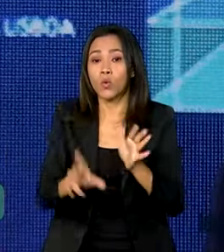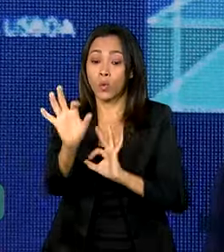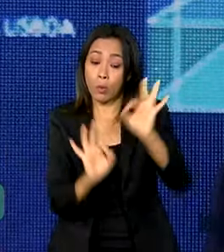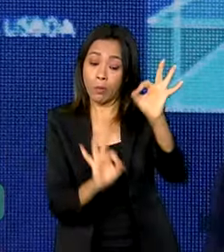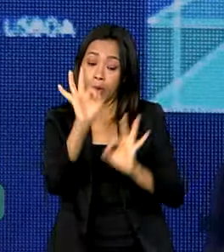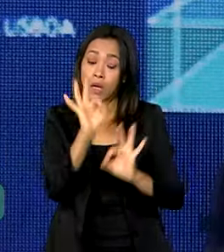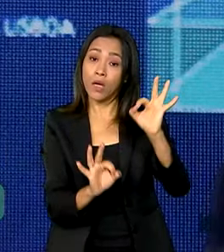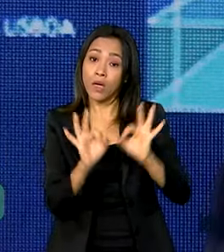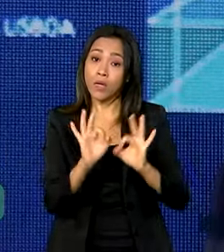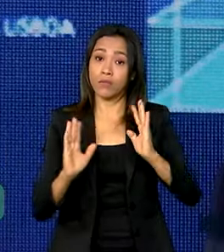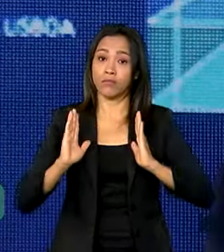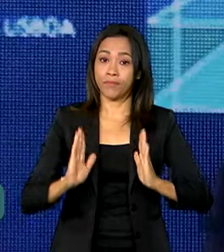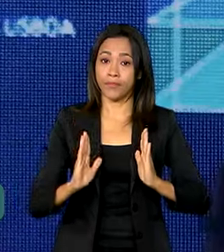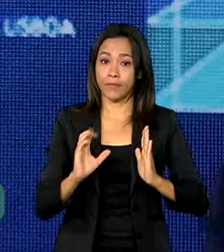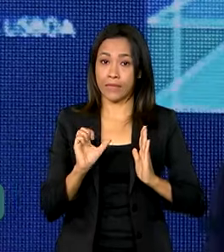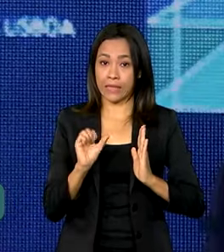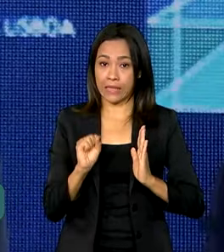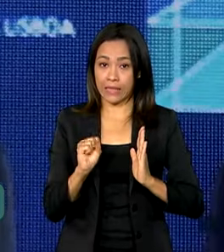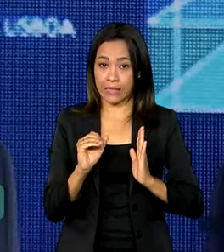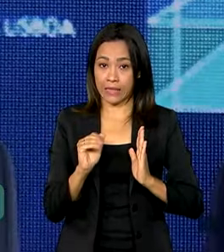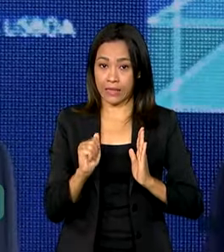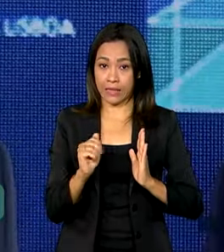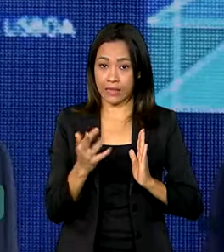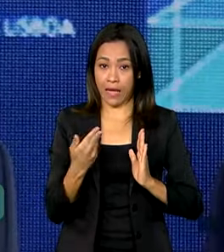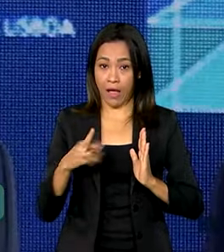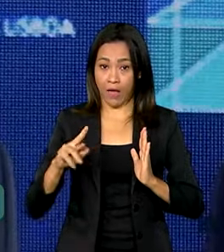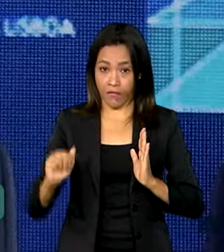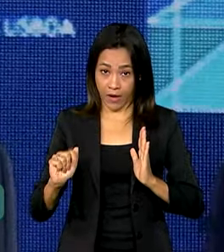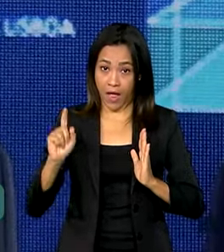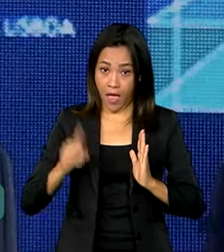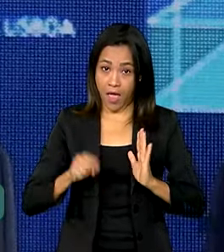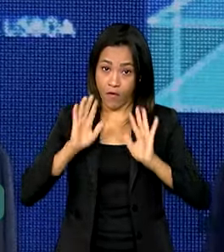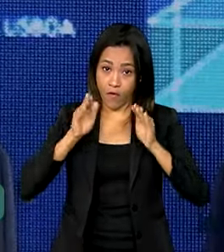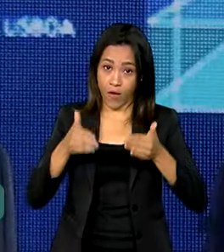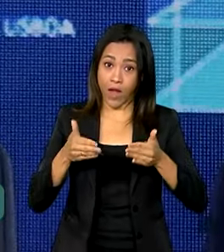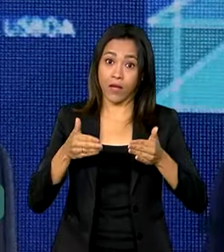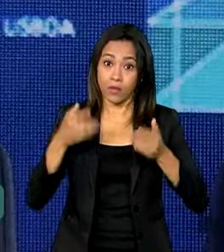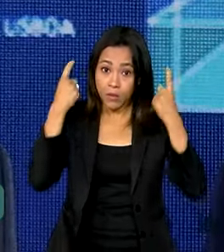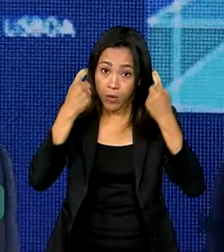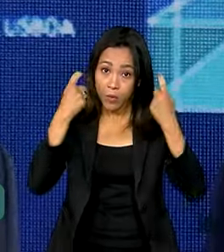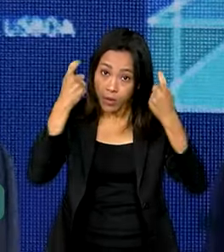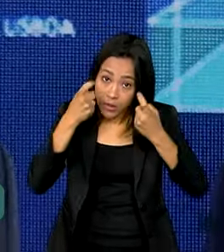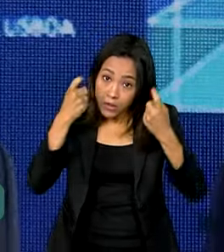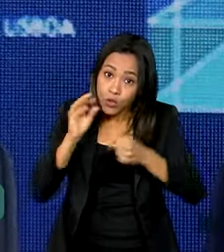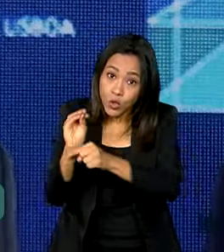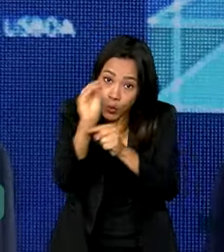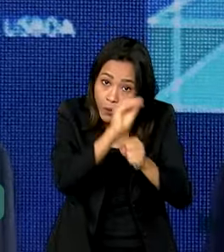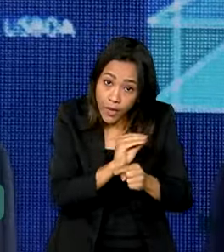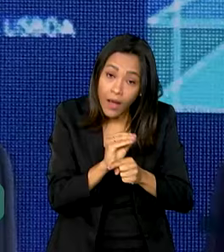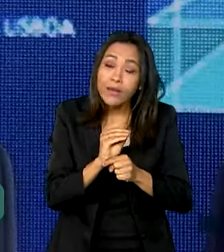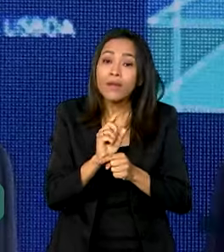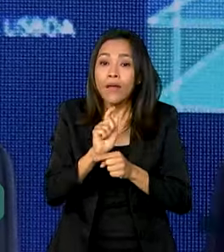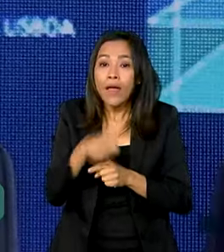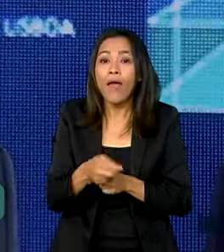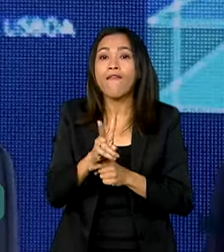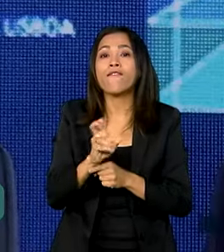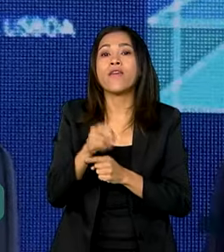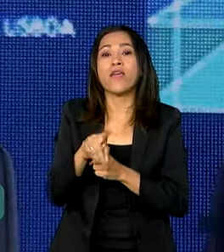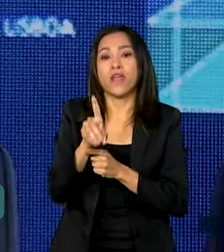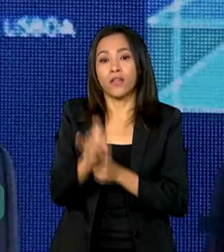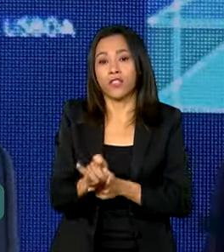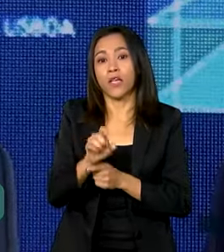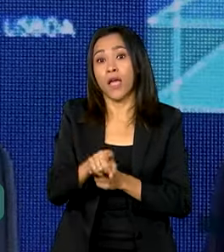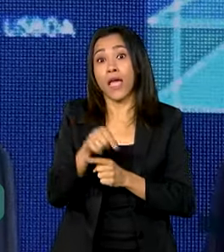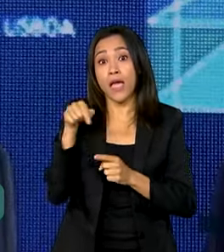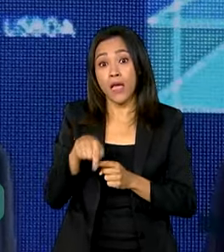verde. Aí você vai falar, todo plano safra é verde. Não. Tem o plano safra que usa um tipo de fertilizante. Tem o